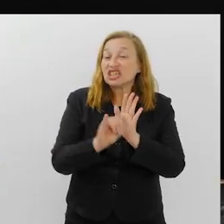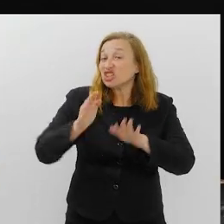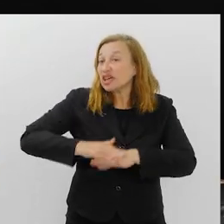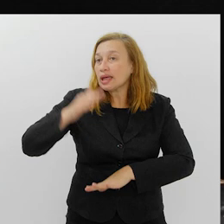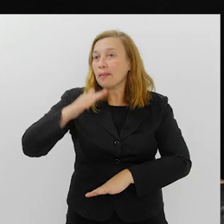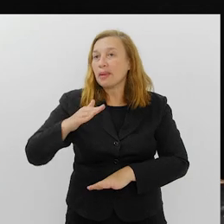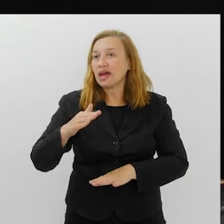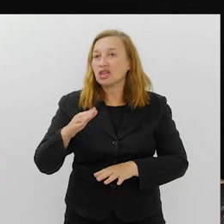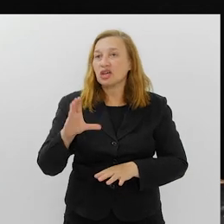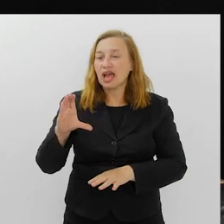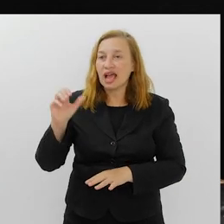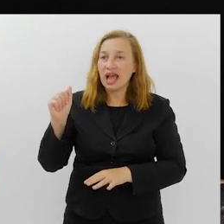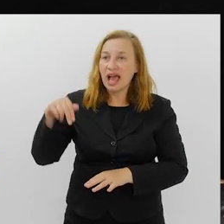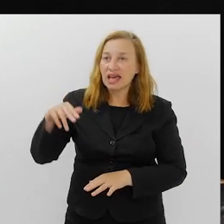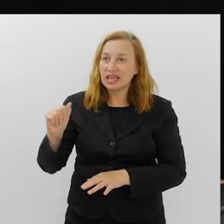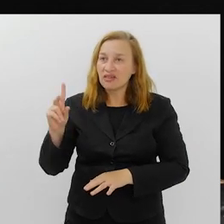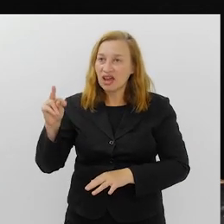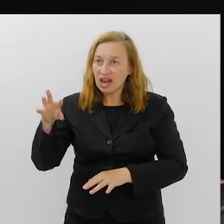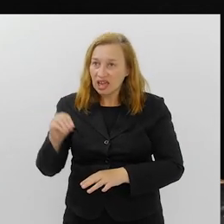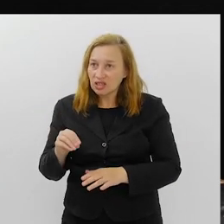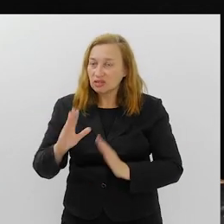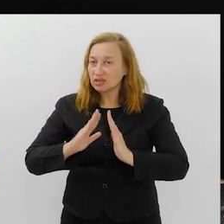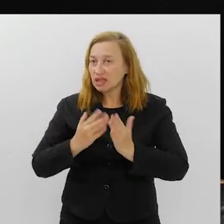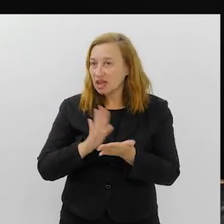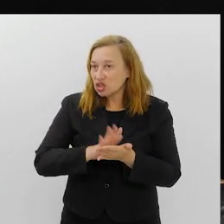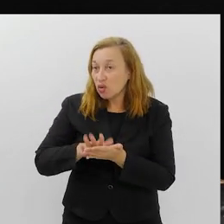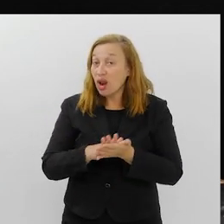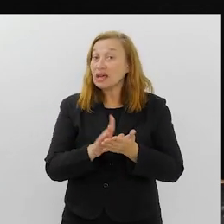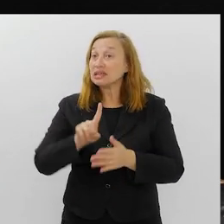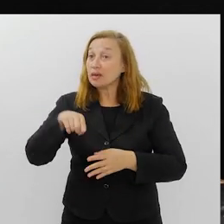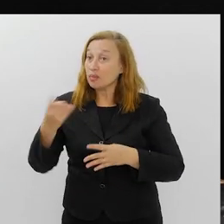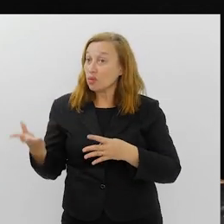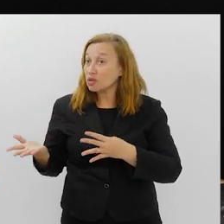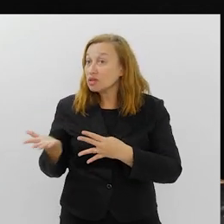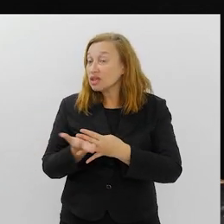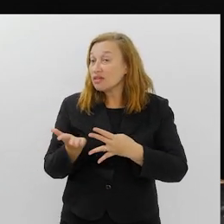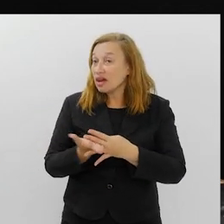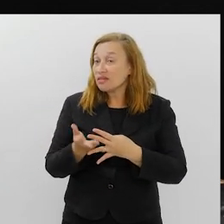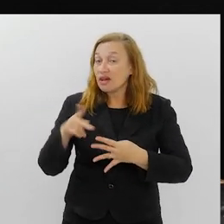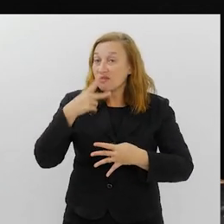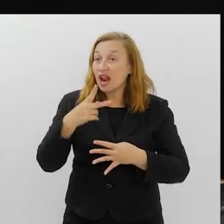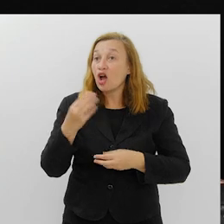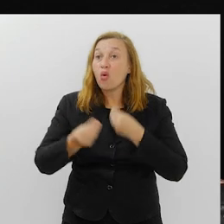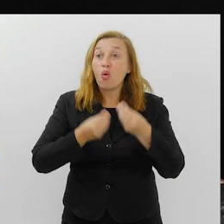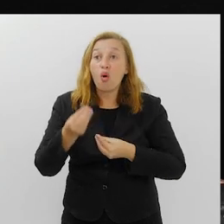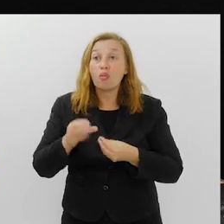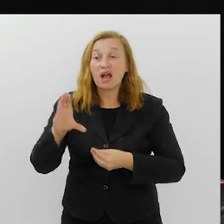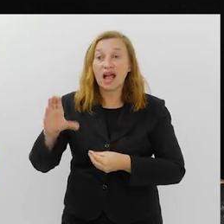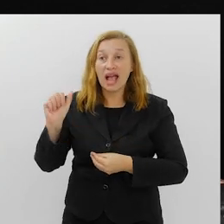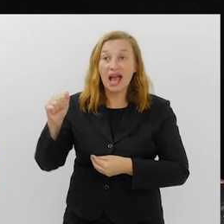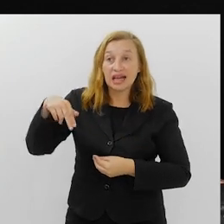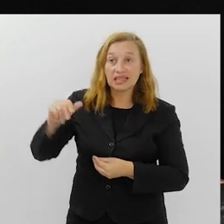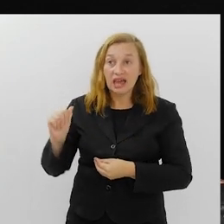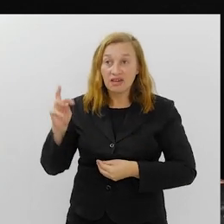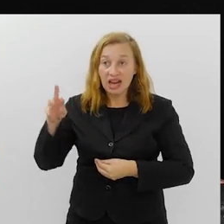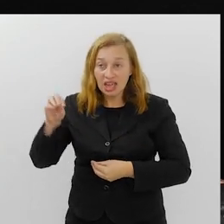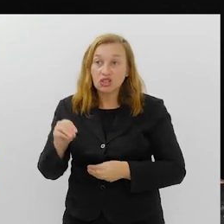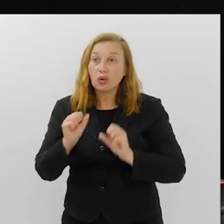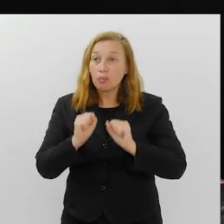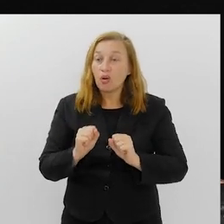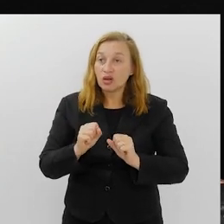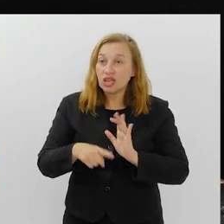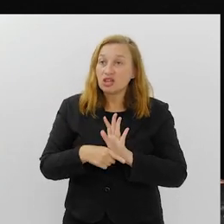identidade maior dos carnavalescos com as escolas. A gente vai falar, depois do nosso intervalo, sobre isso, de como um carnavalesco pode, sim,